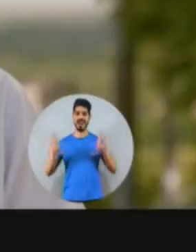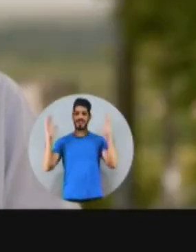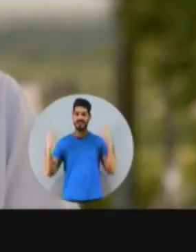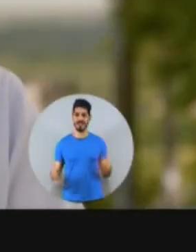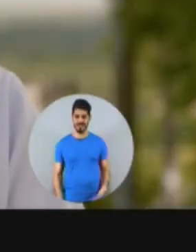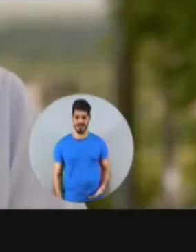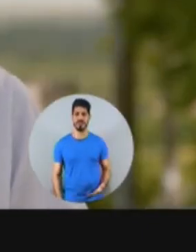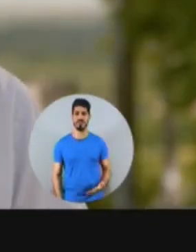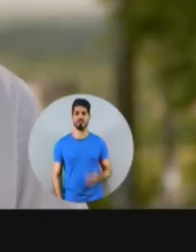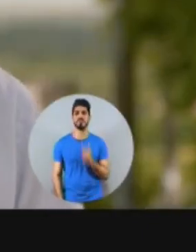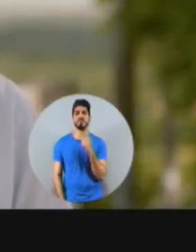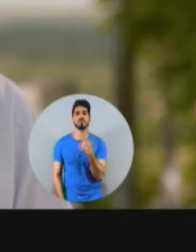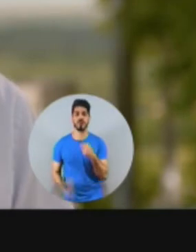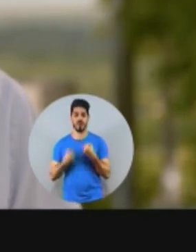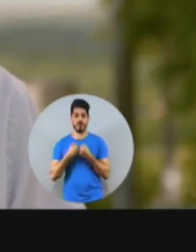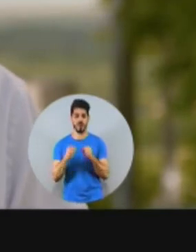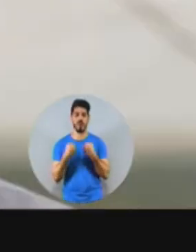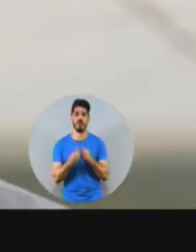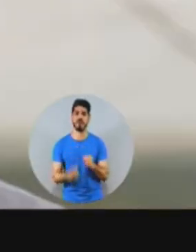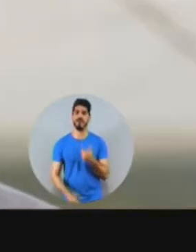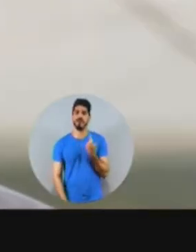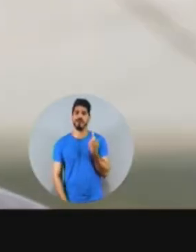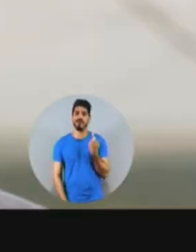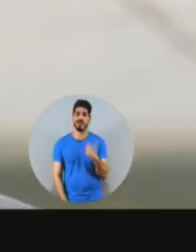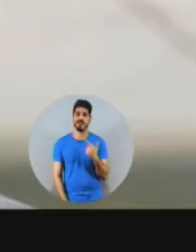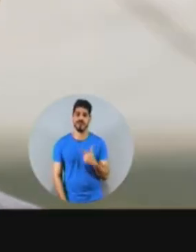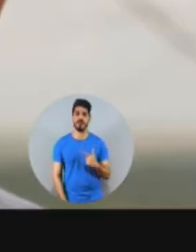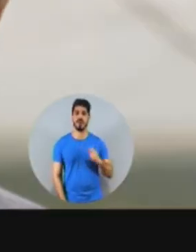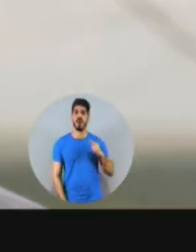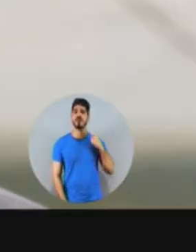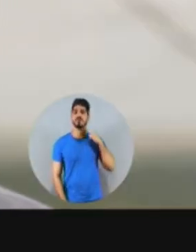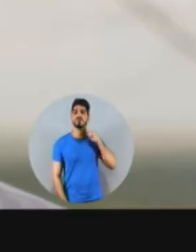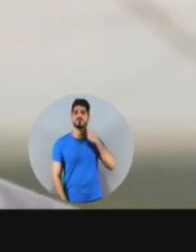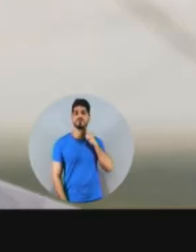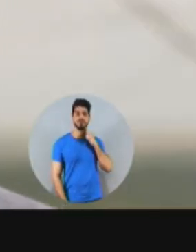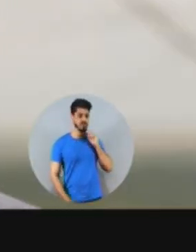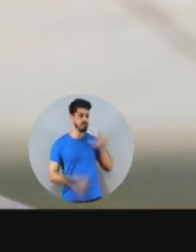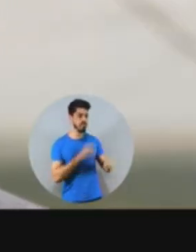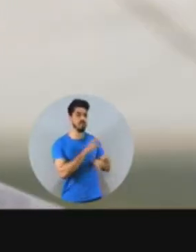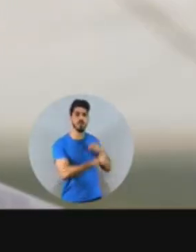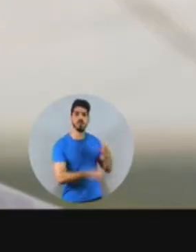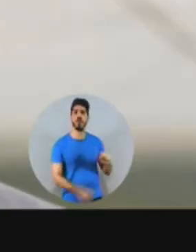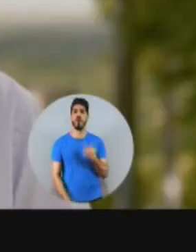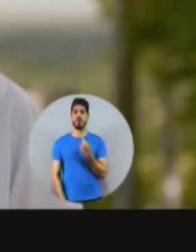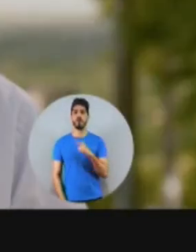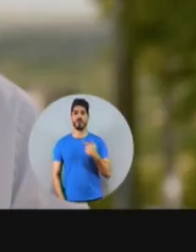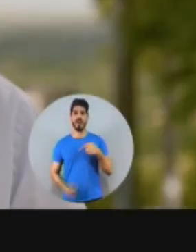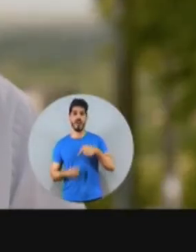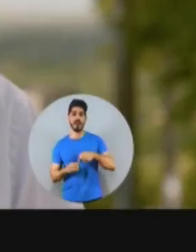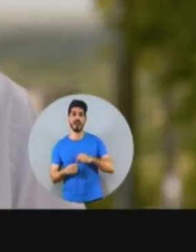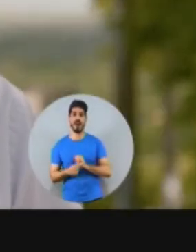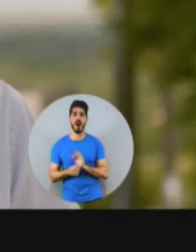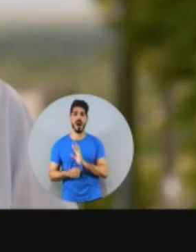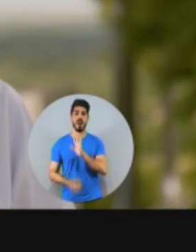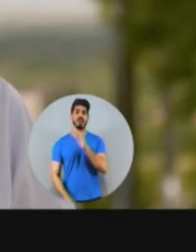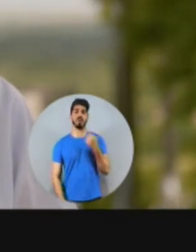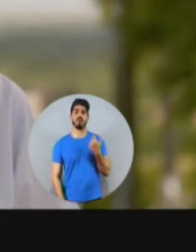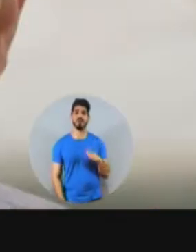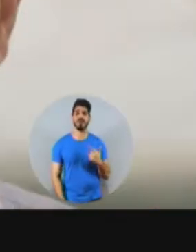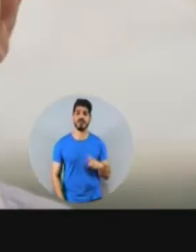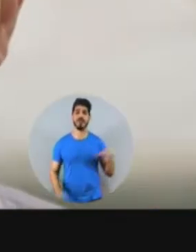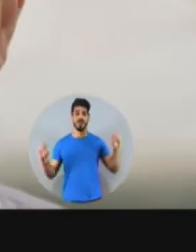Que comunidades inteiras de 40 bairros não tenham acesso a ônibus, a coleta de lixo, a gás, a